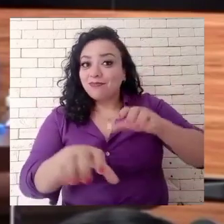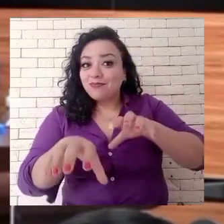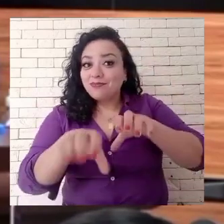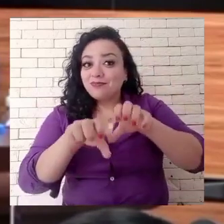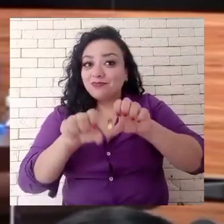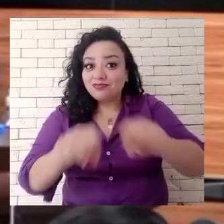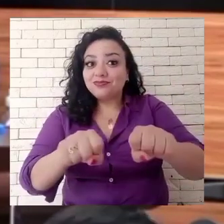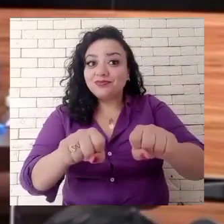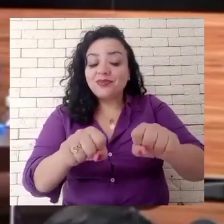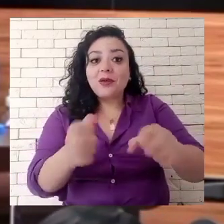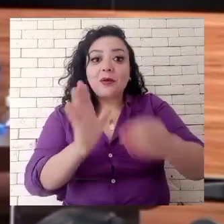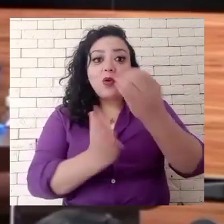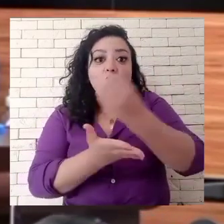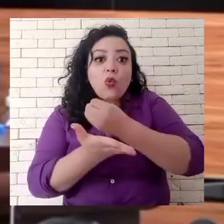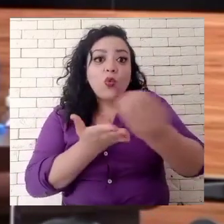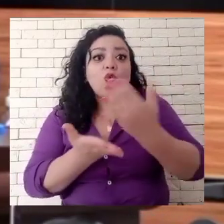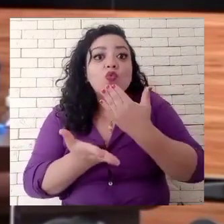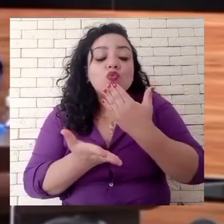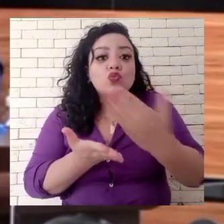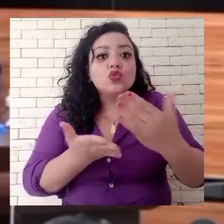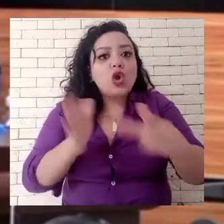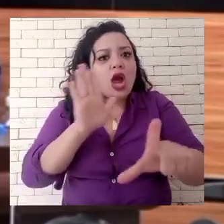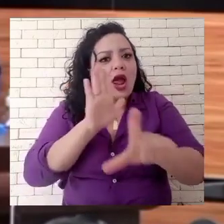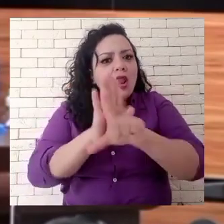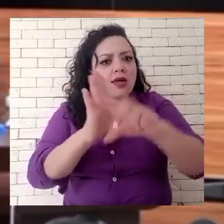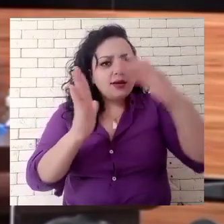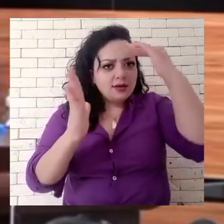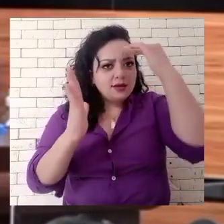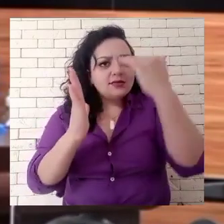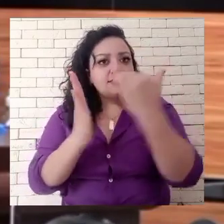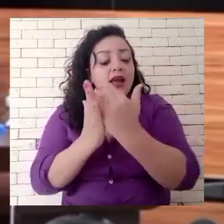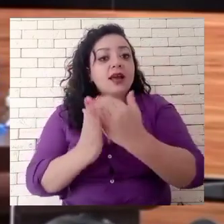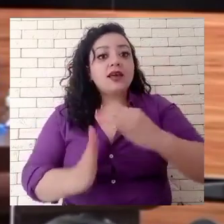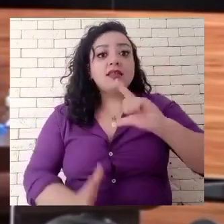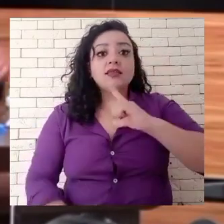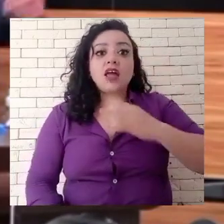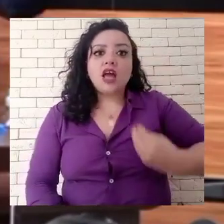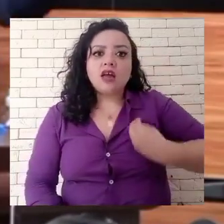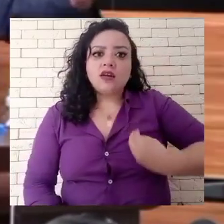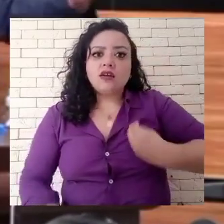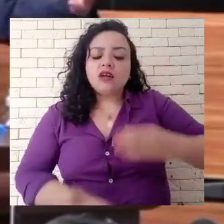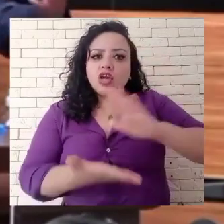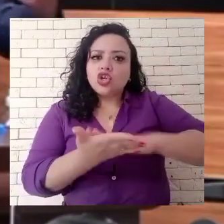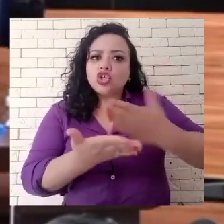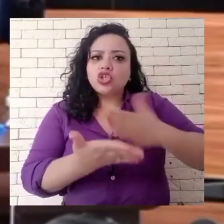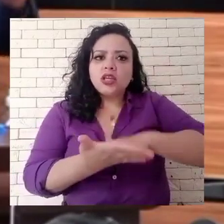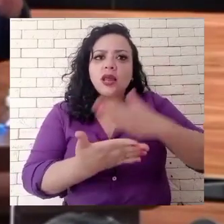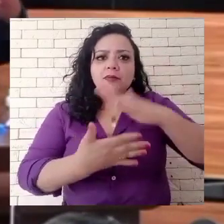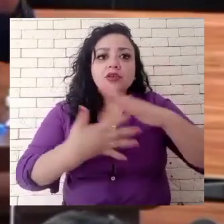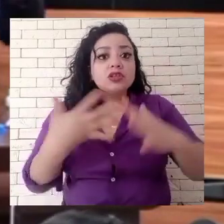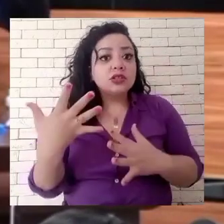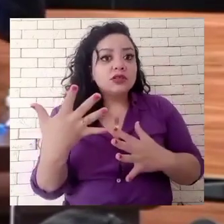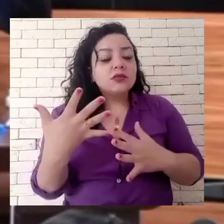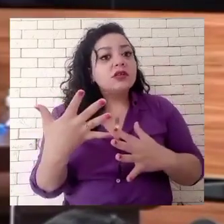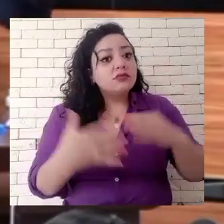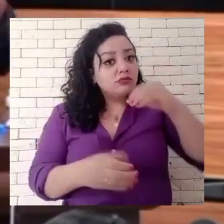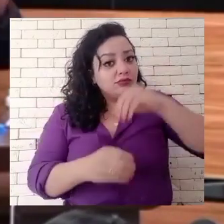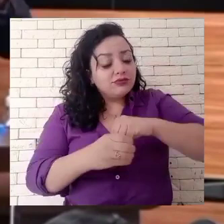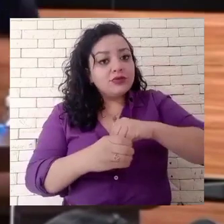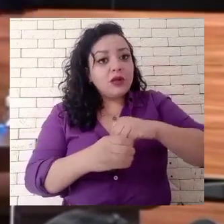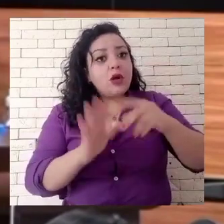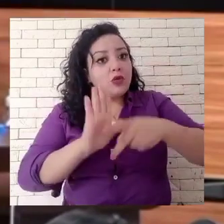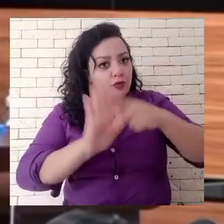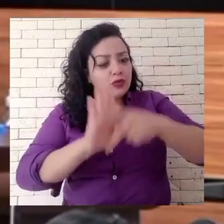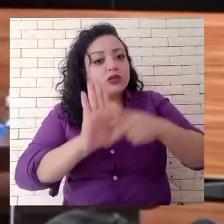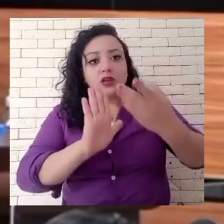primeira ação enquanto vereador, protocolar um pedido de que a lei municipal seja cumprida e que nessa sessão nós possamos ter intérpretes de